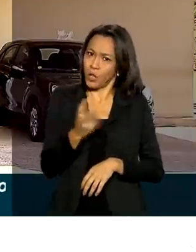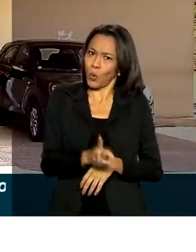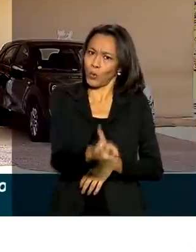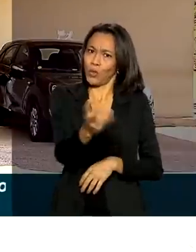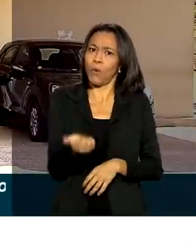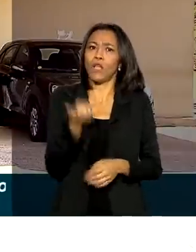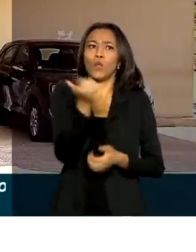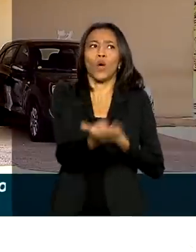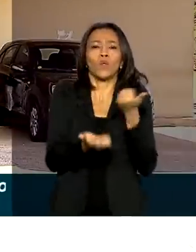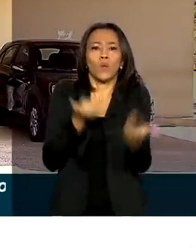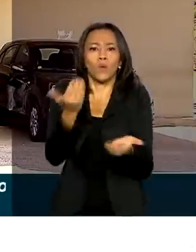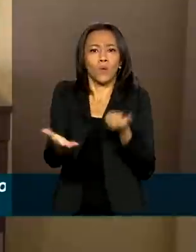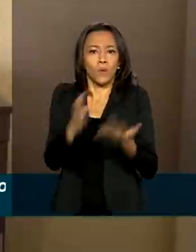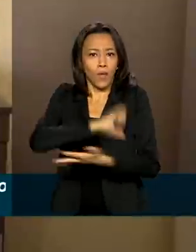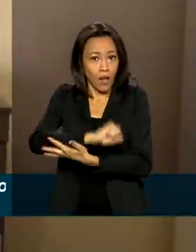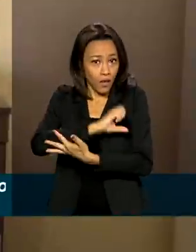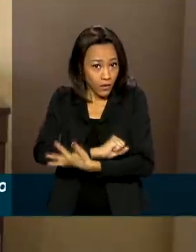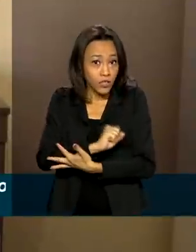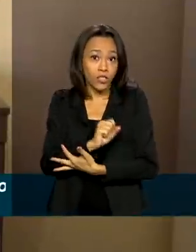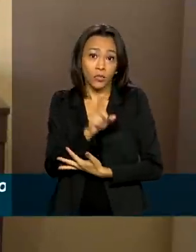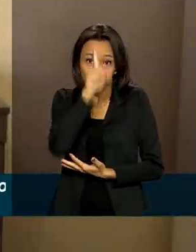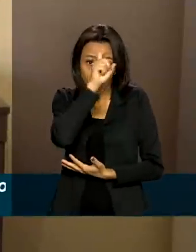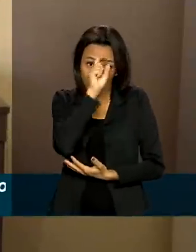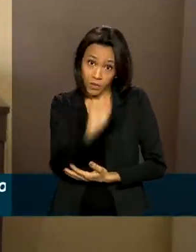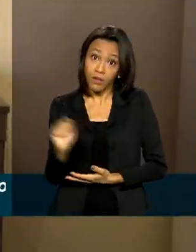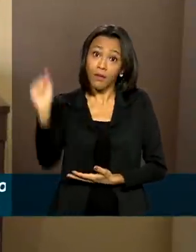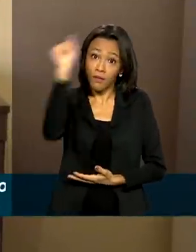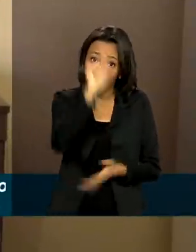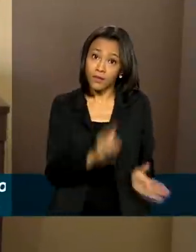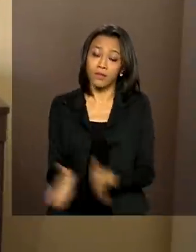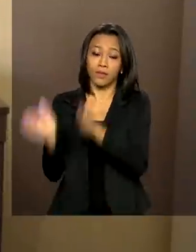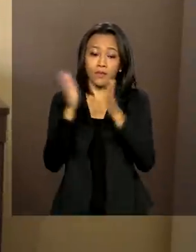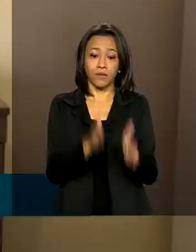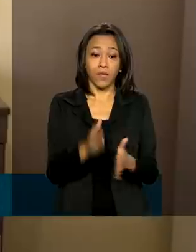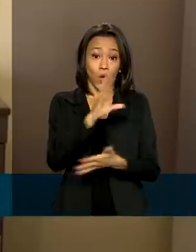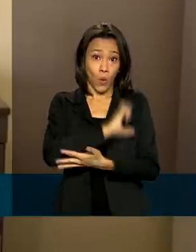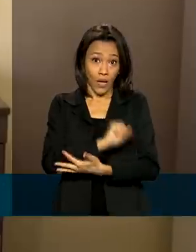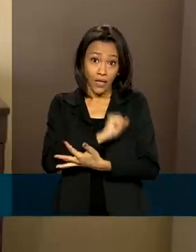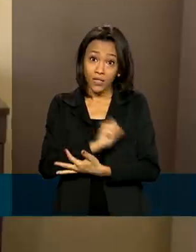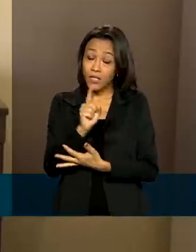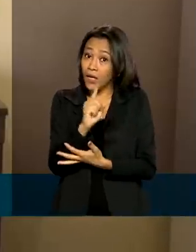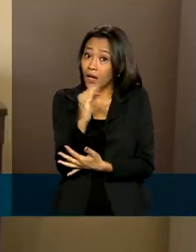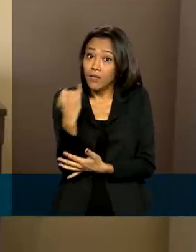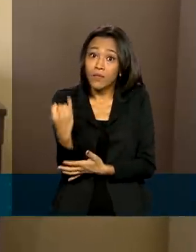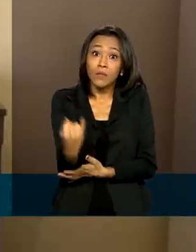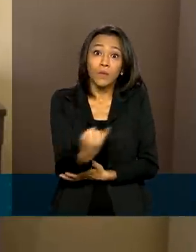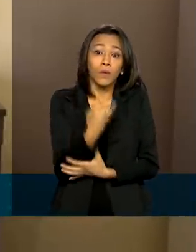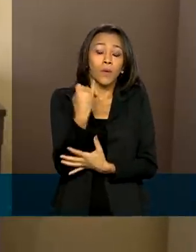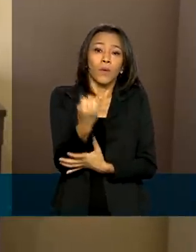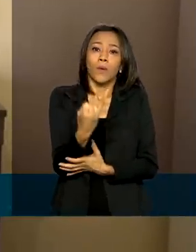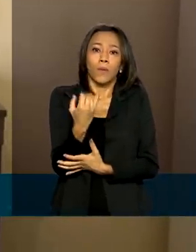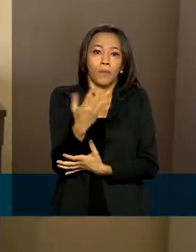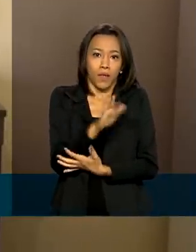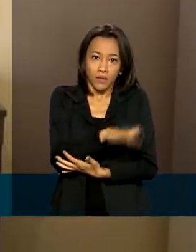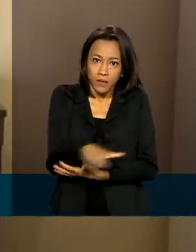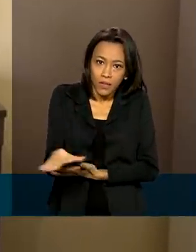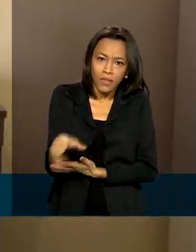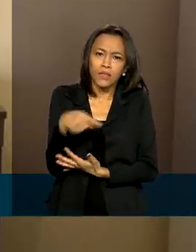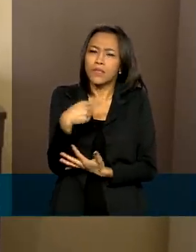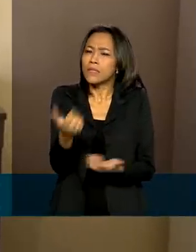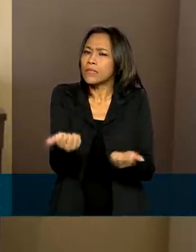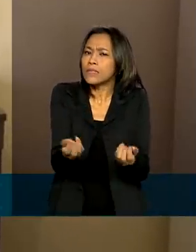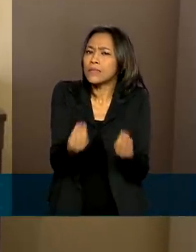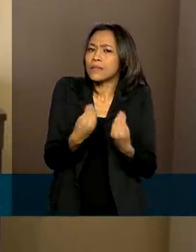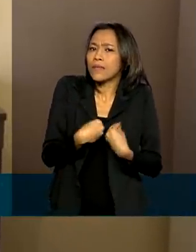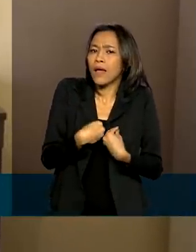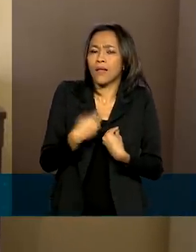para os bancos de leite. O leite humano é considerado padrão ouro de alimentação infantil. Ele proporciona